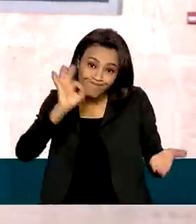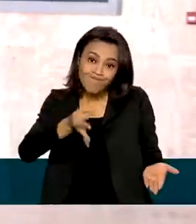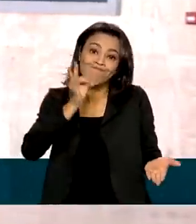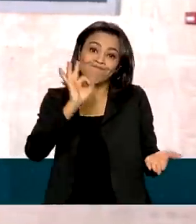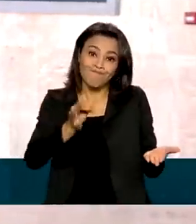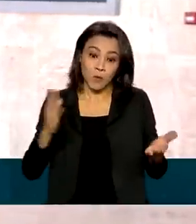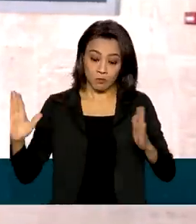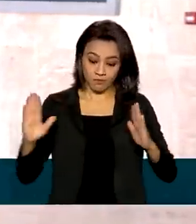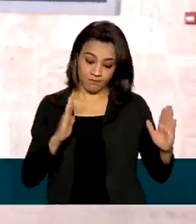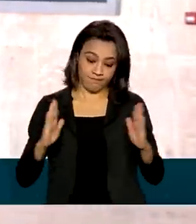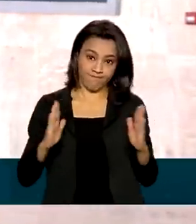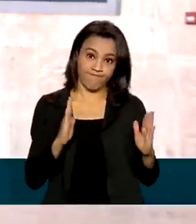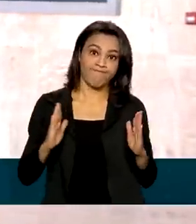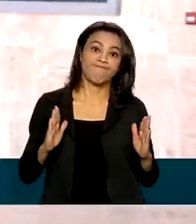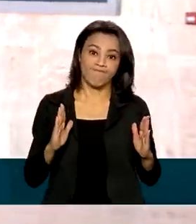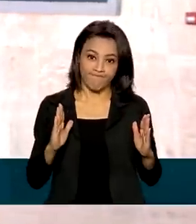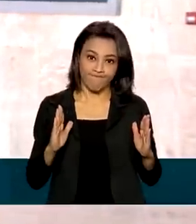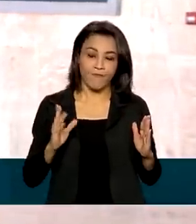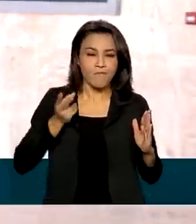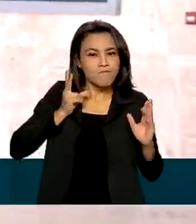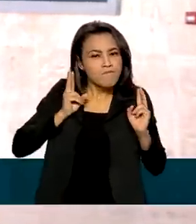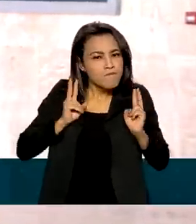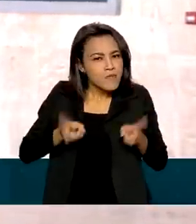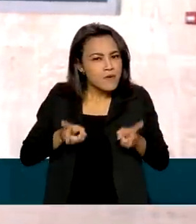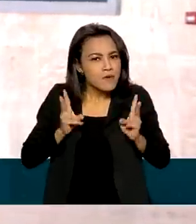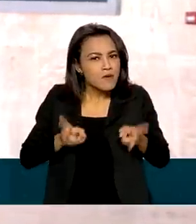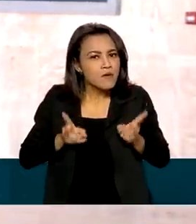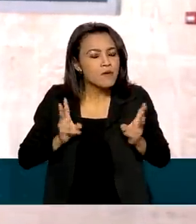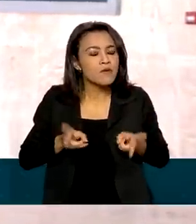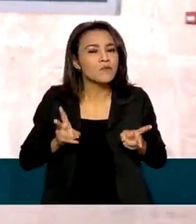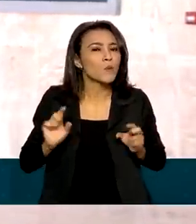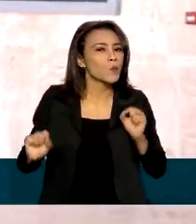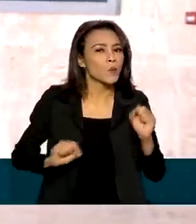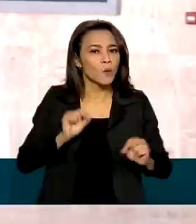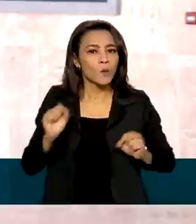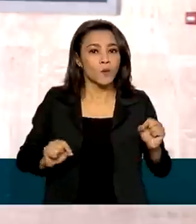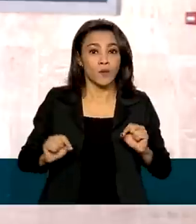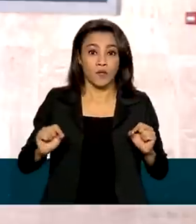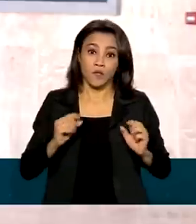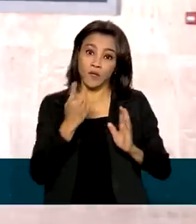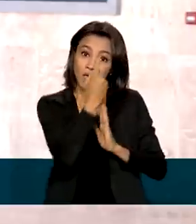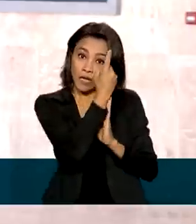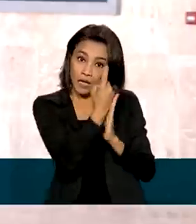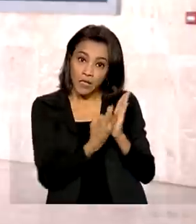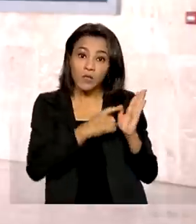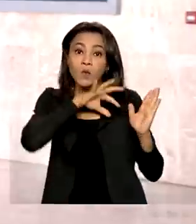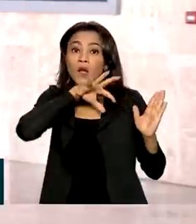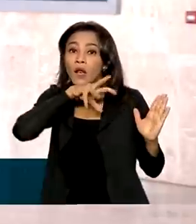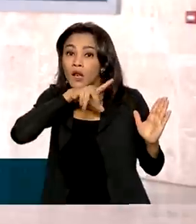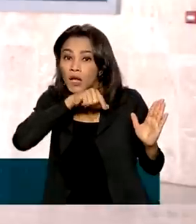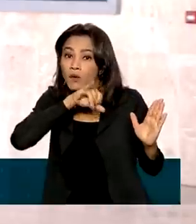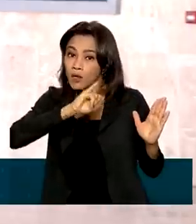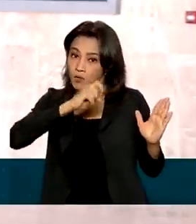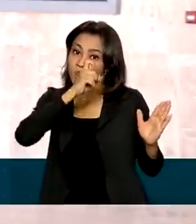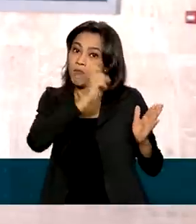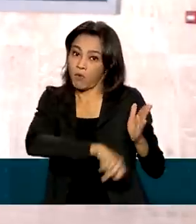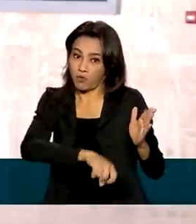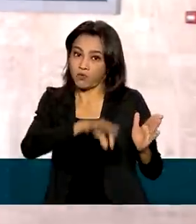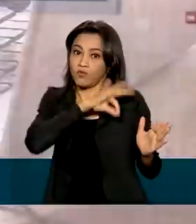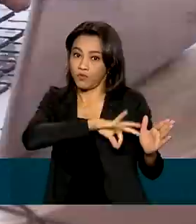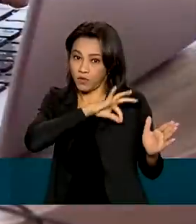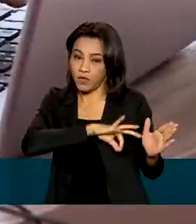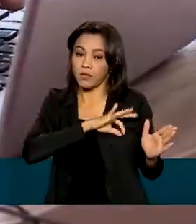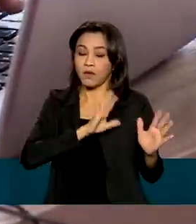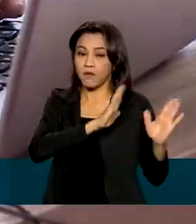Esse prazo costuma ser o mesmo da declaração de Imposto de Renda para a Pessoa Física. Mas neste ano, a declaração de